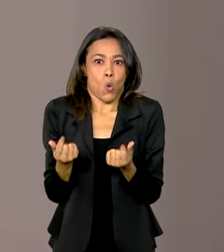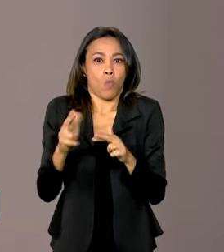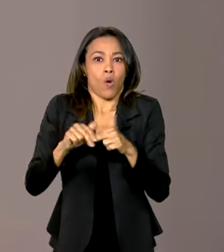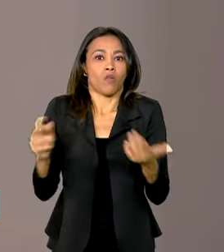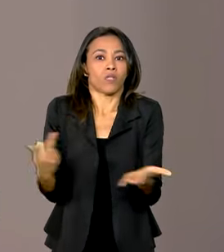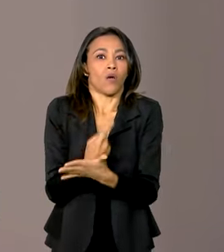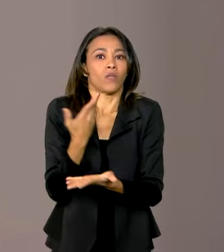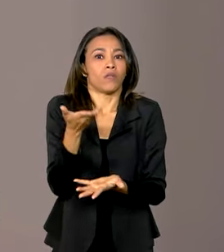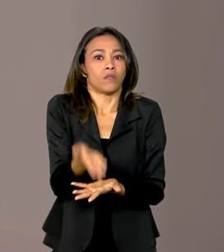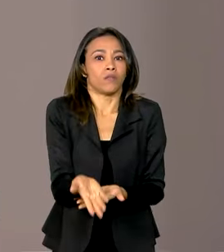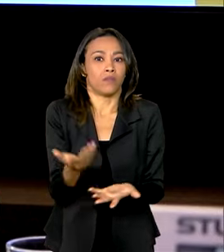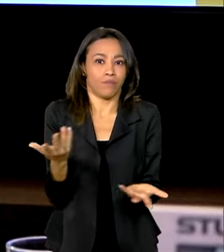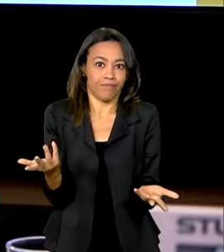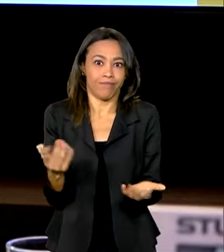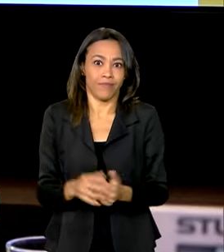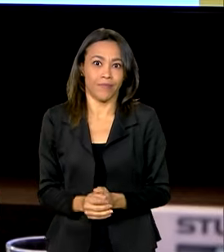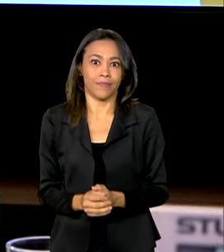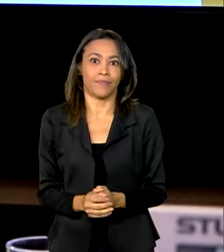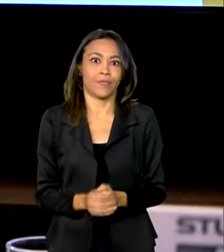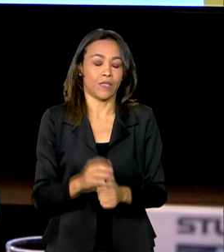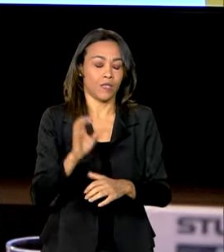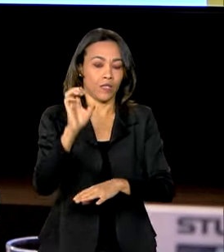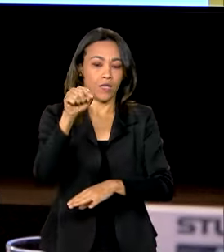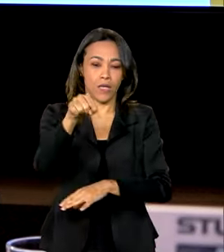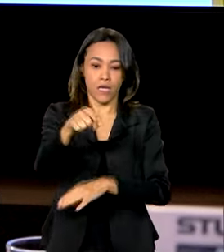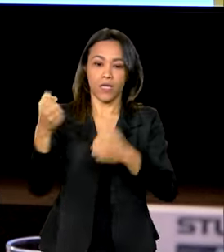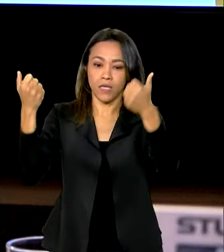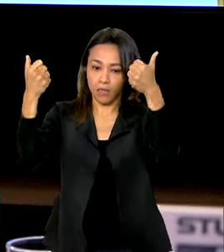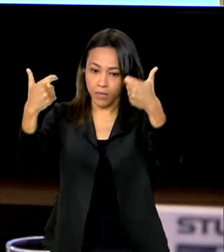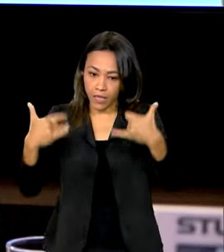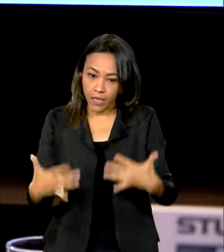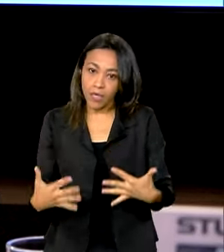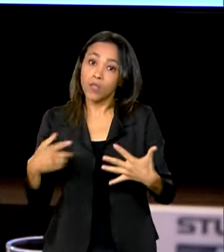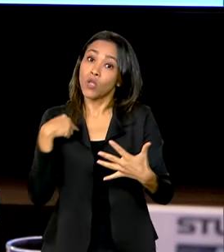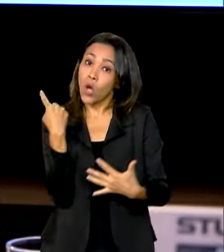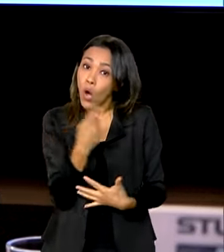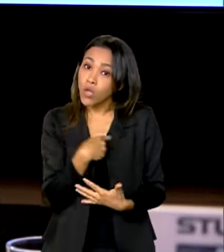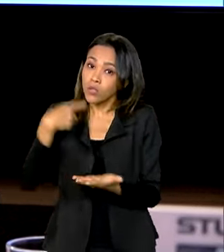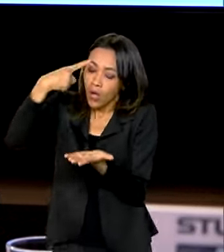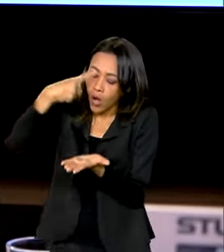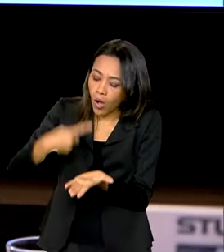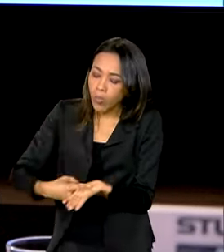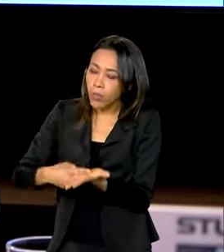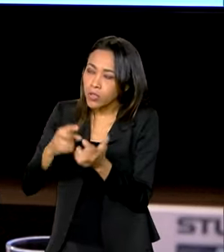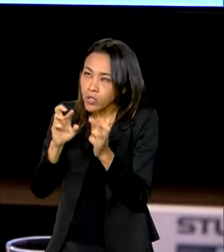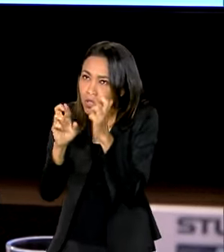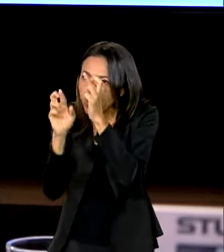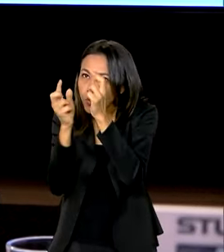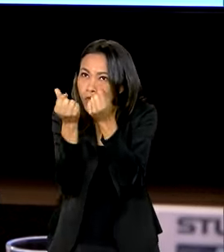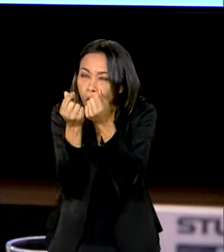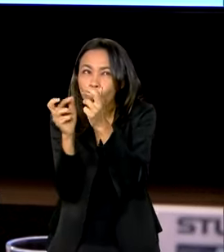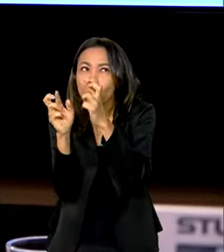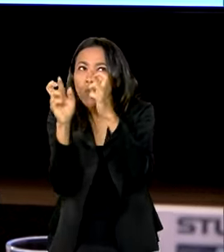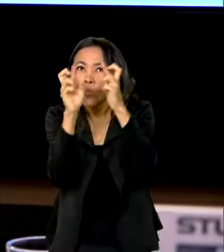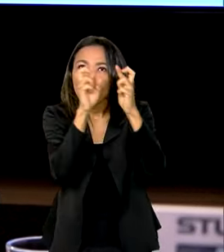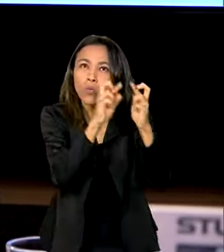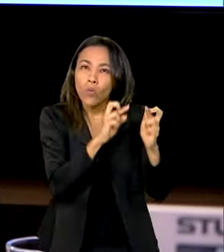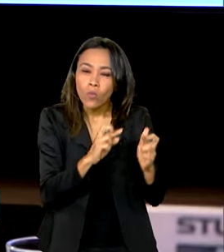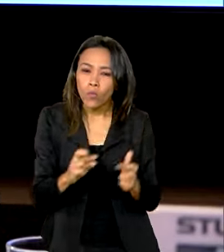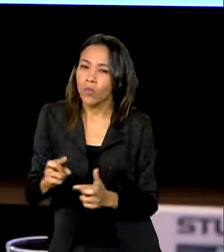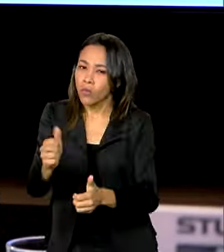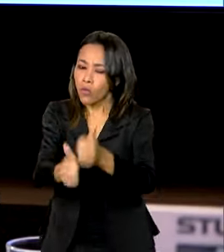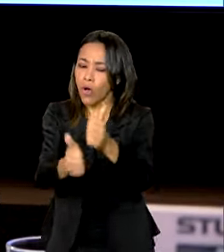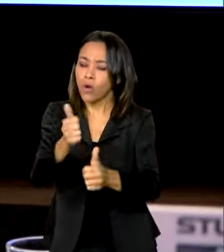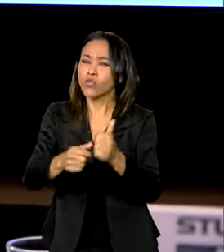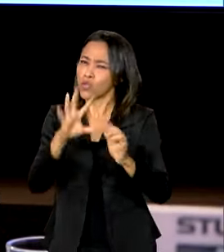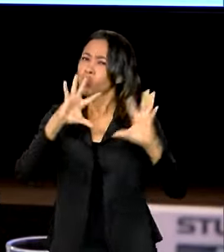movimento inflacionário. Fizemos um compromisso com o monitoramento de preços e distribuição. Já que todos